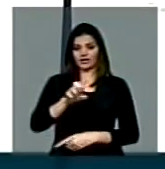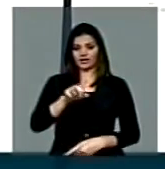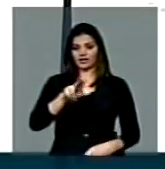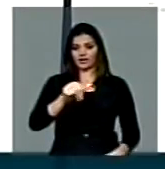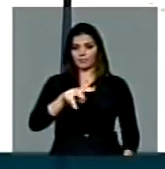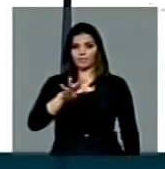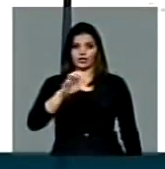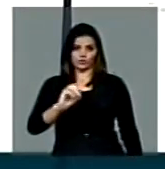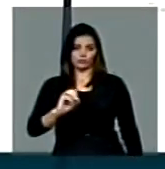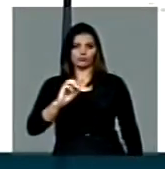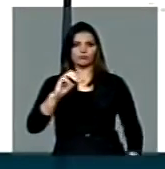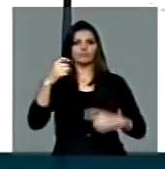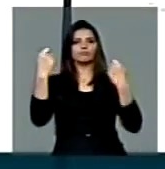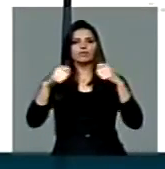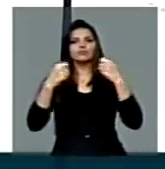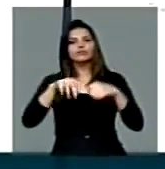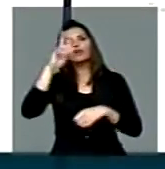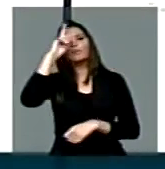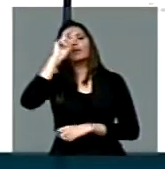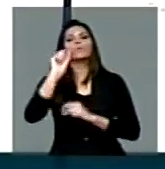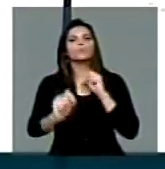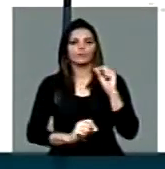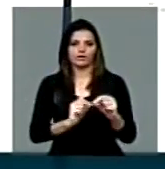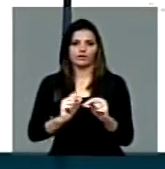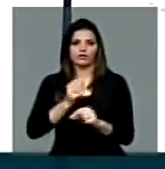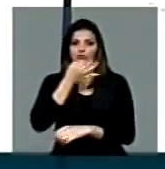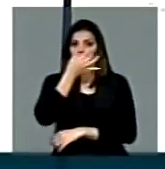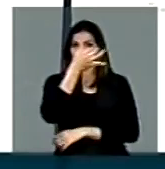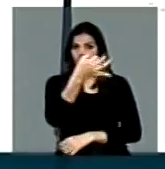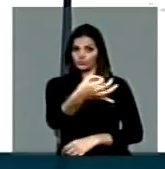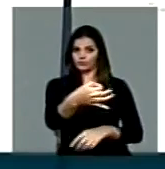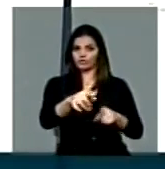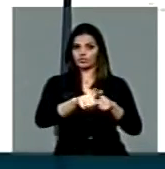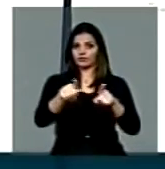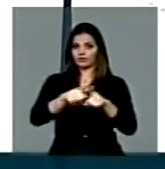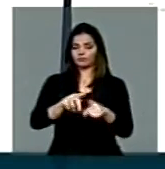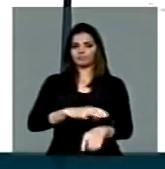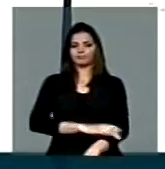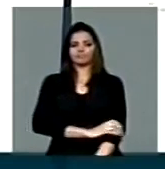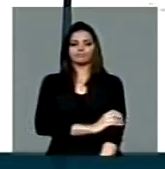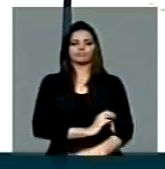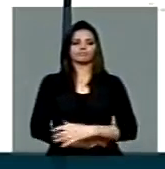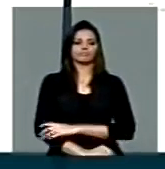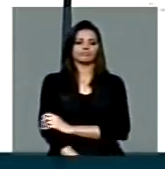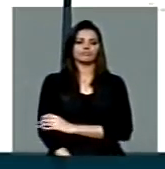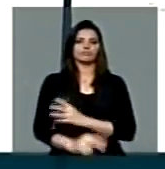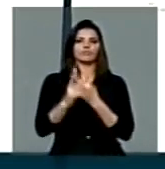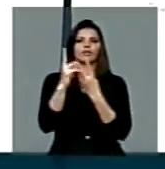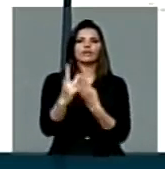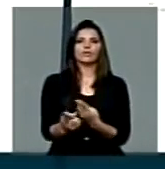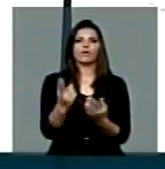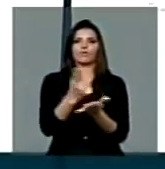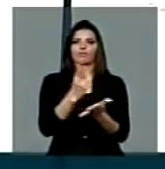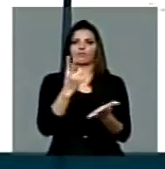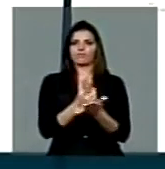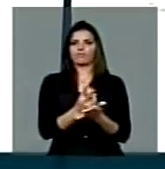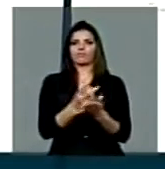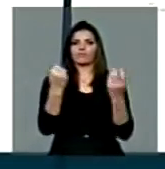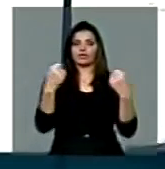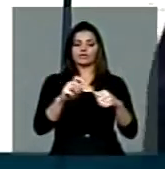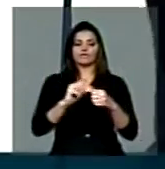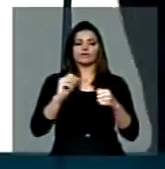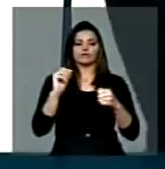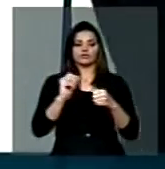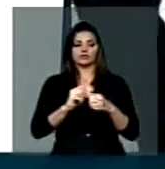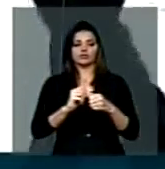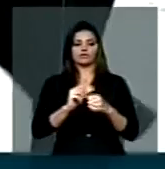lembrar e sugerir que o mesmo procedimento deve